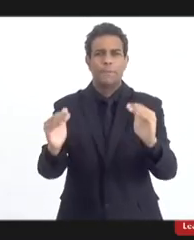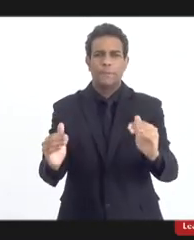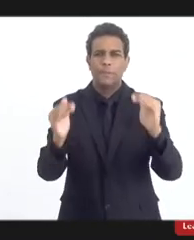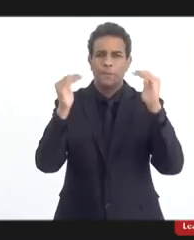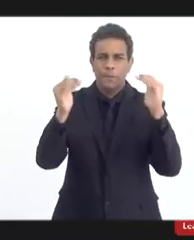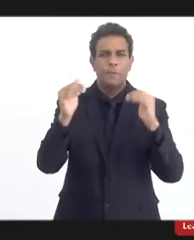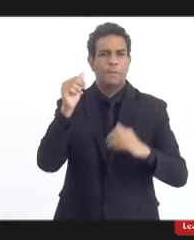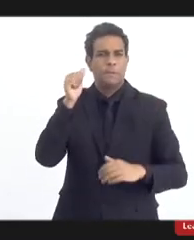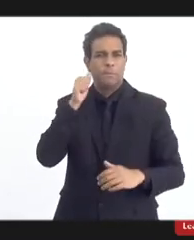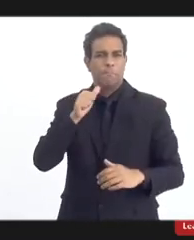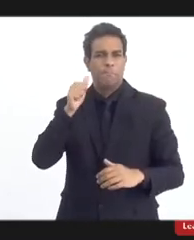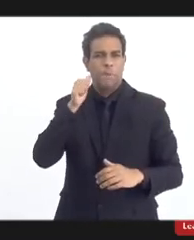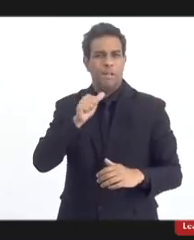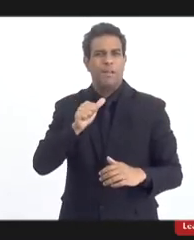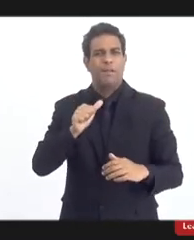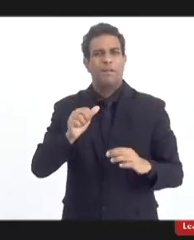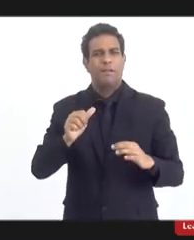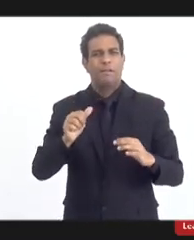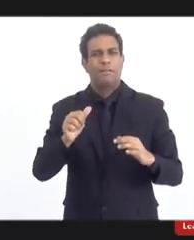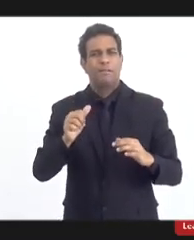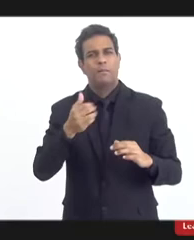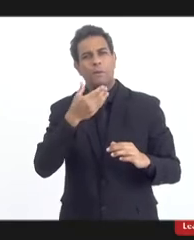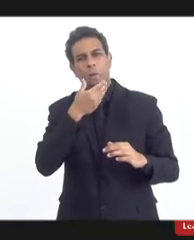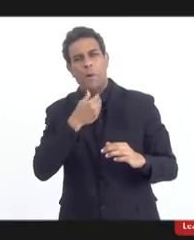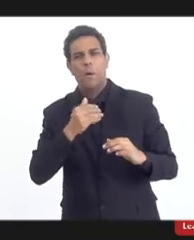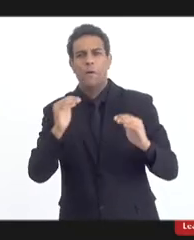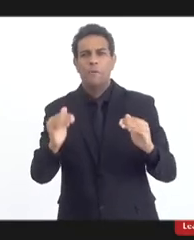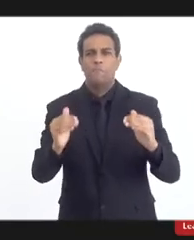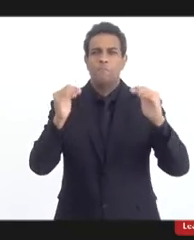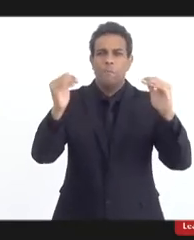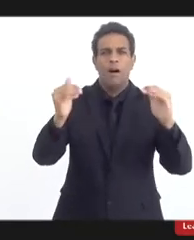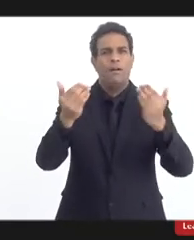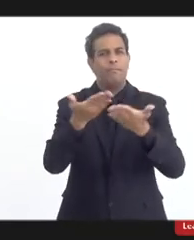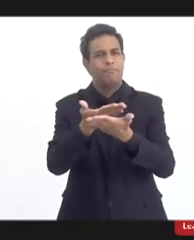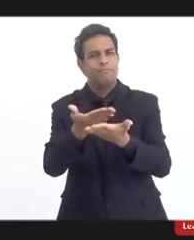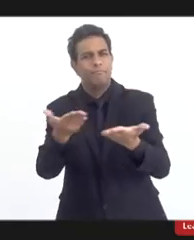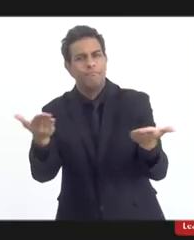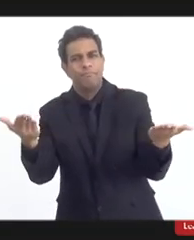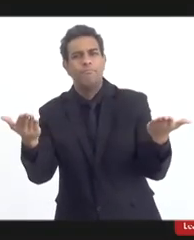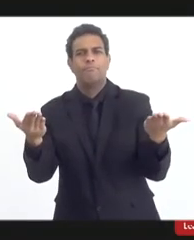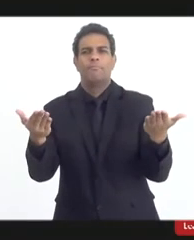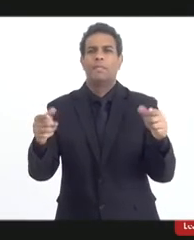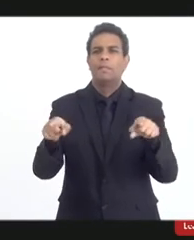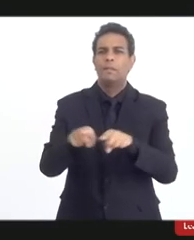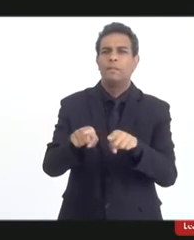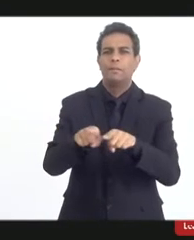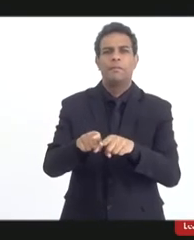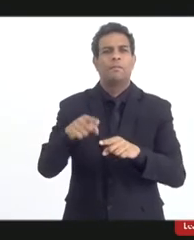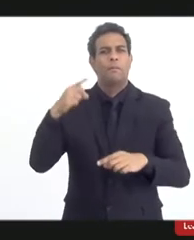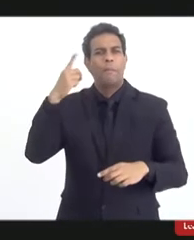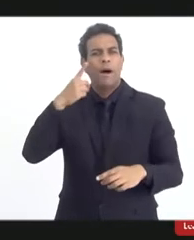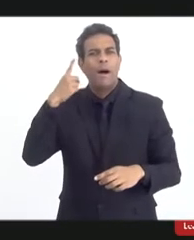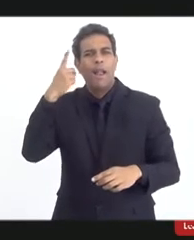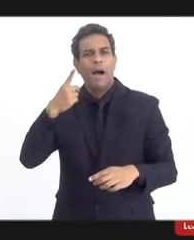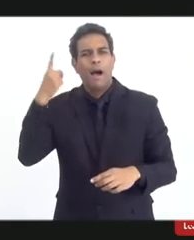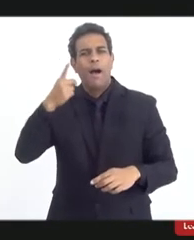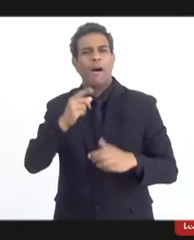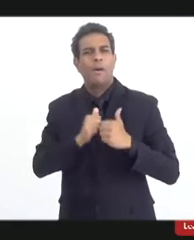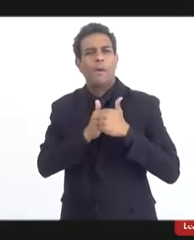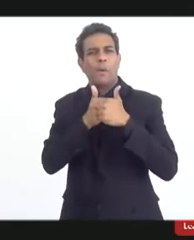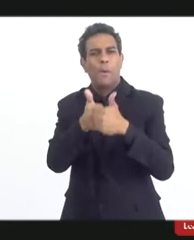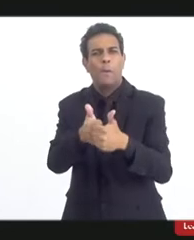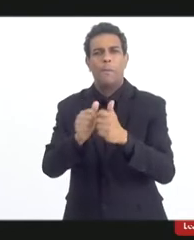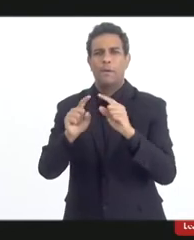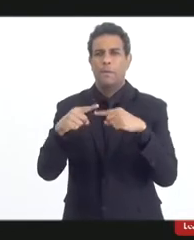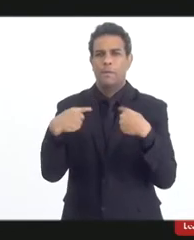e sacerdotes e os demais parlamentares que nos acompanham nessa